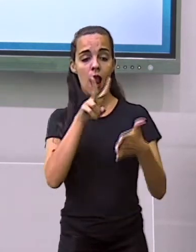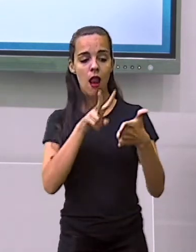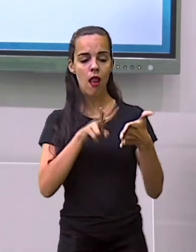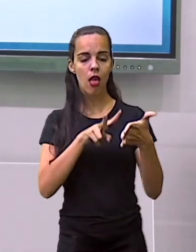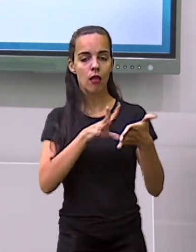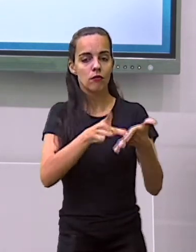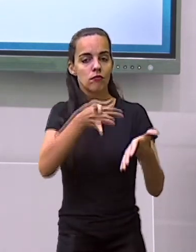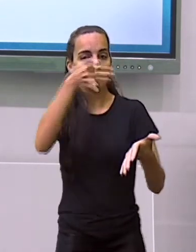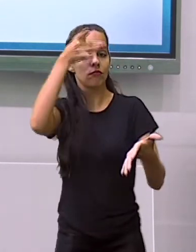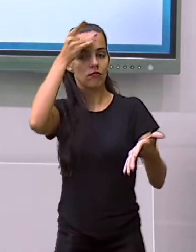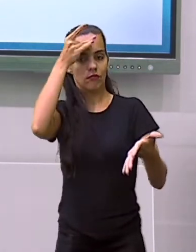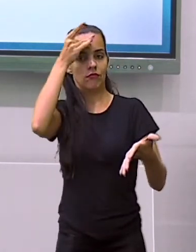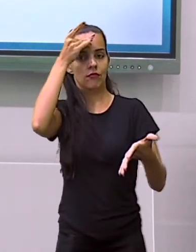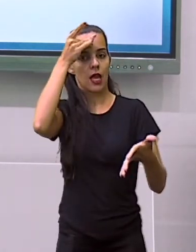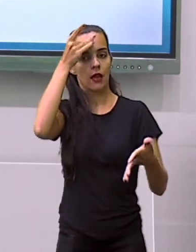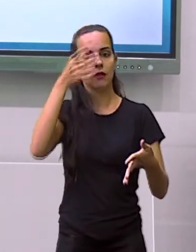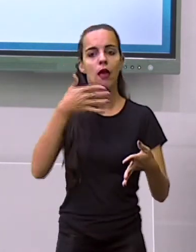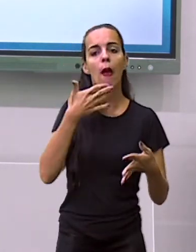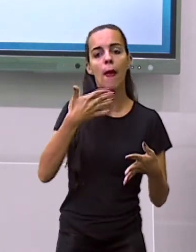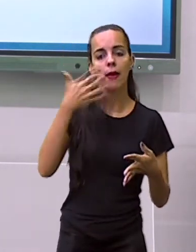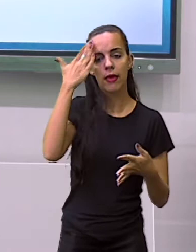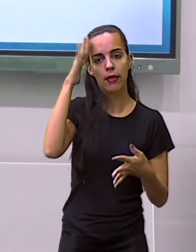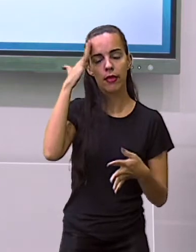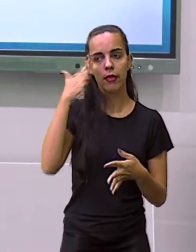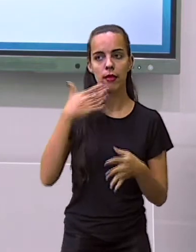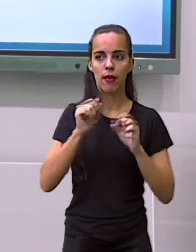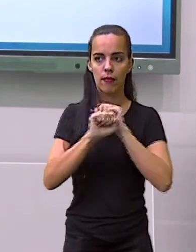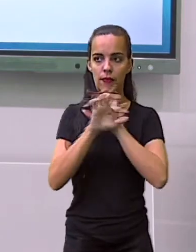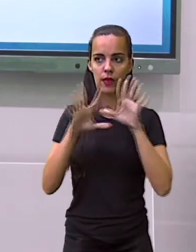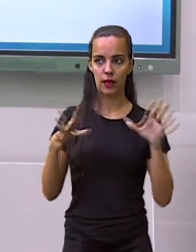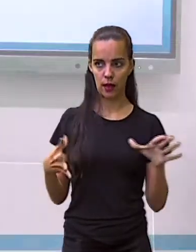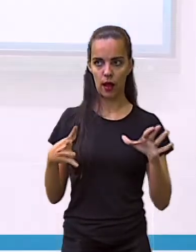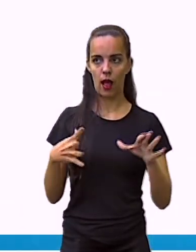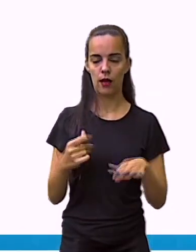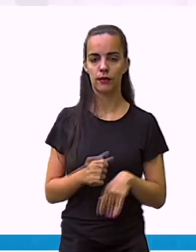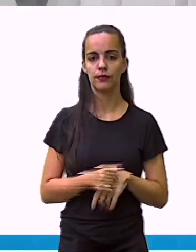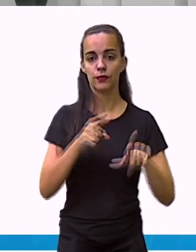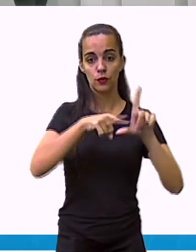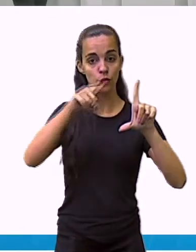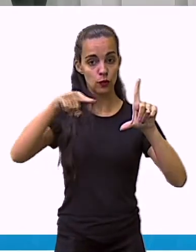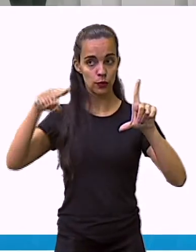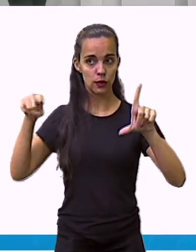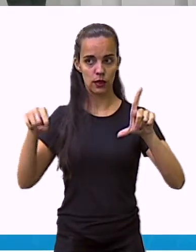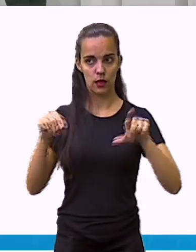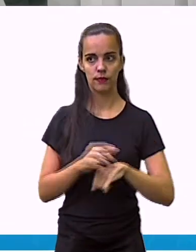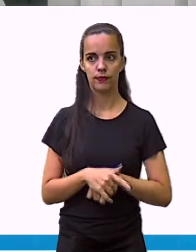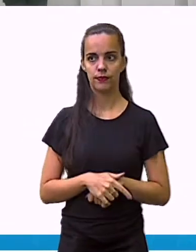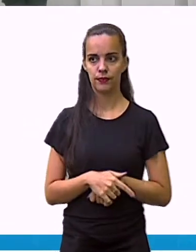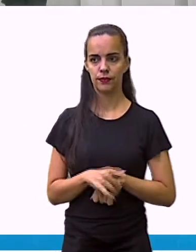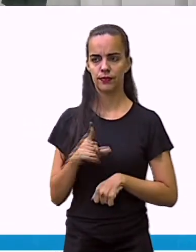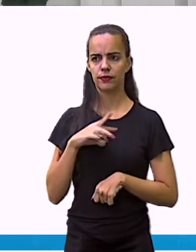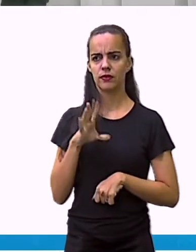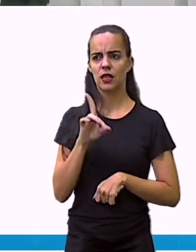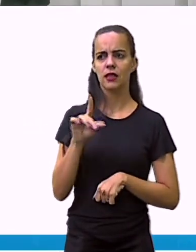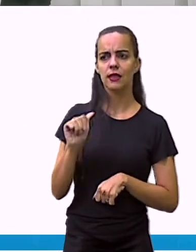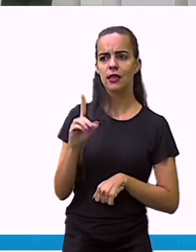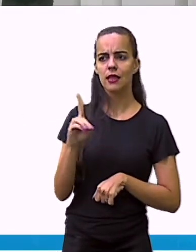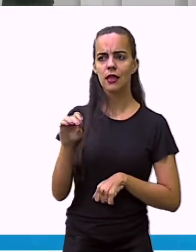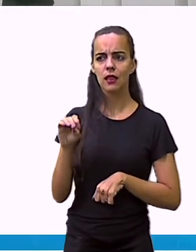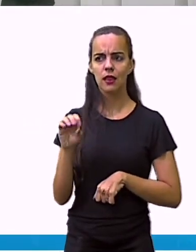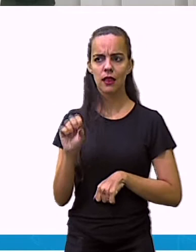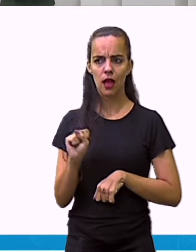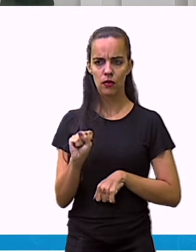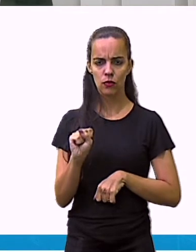interpretar gráficos de barra. A primeira coisa que nós precisamos, mais uma vez, é o quê? São